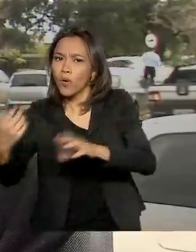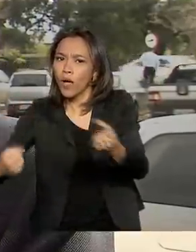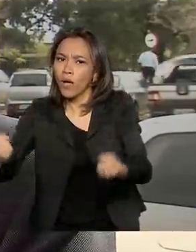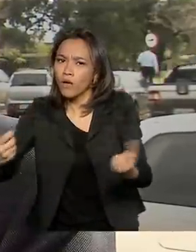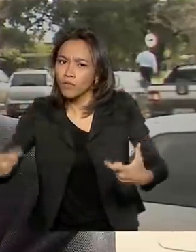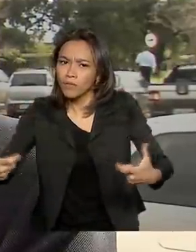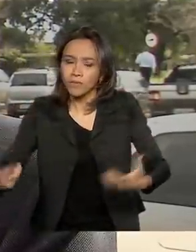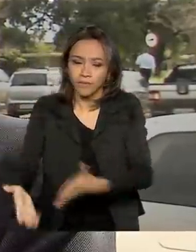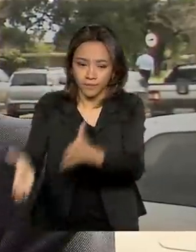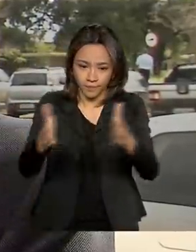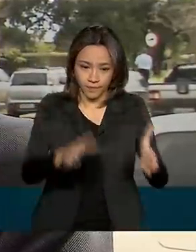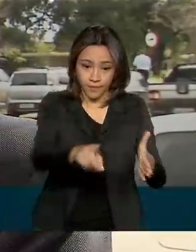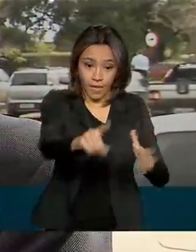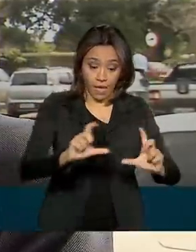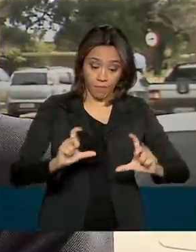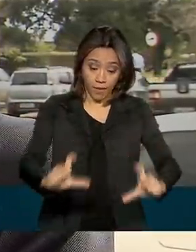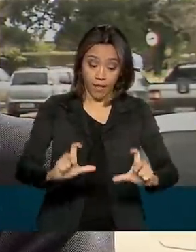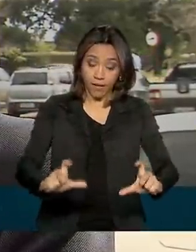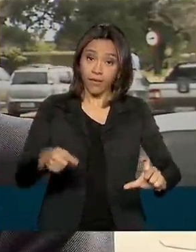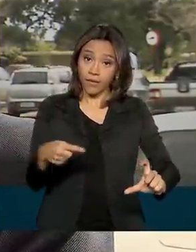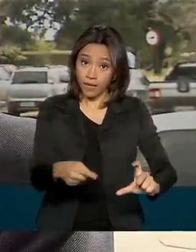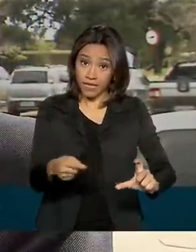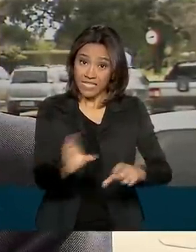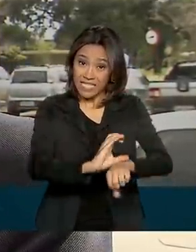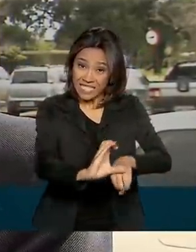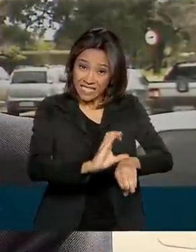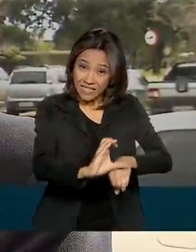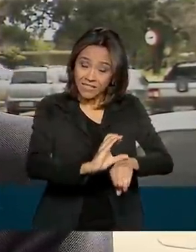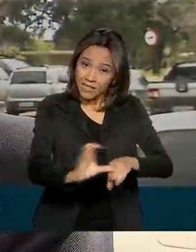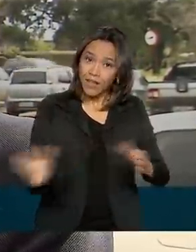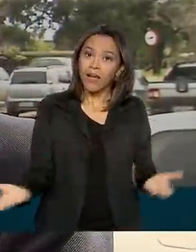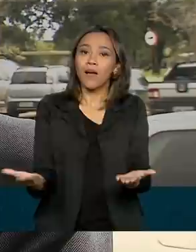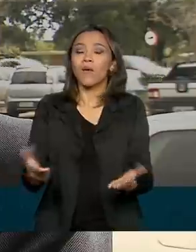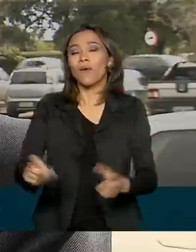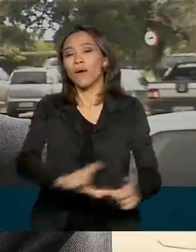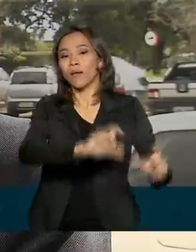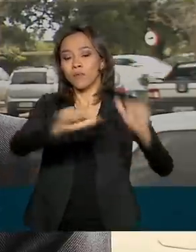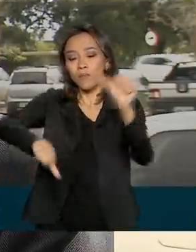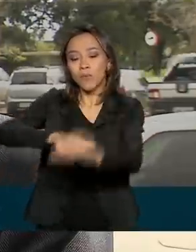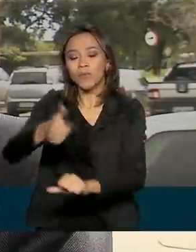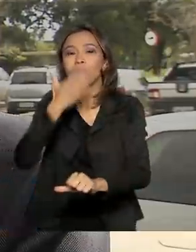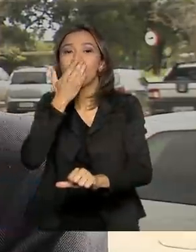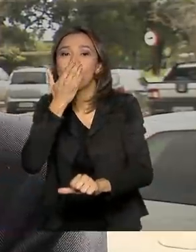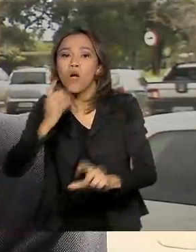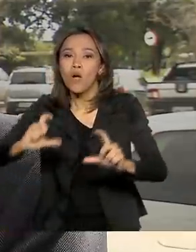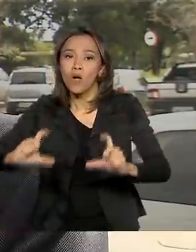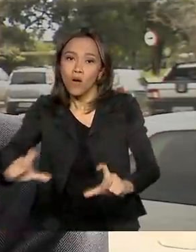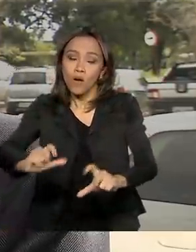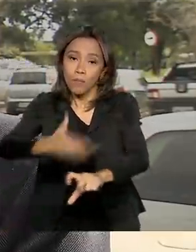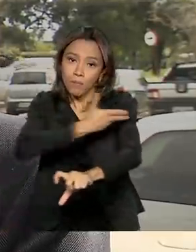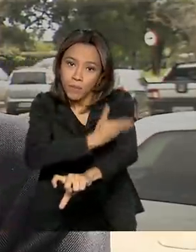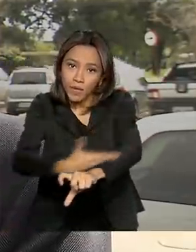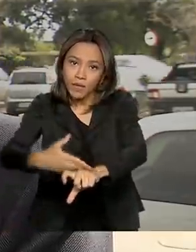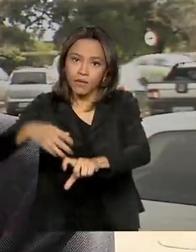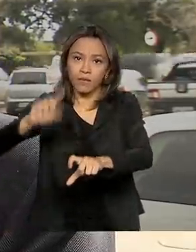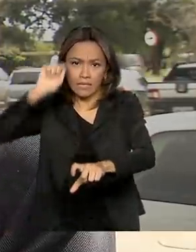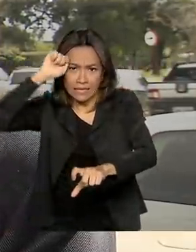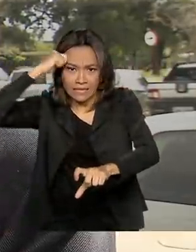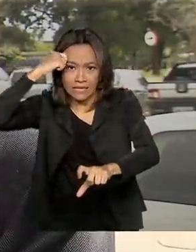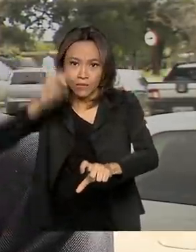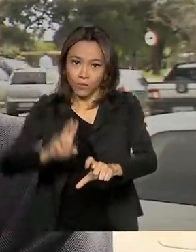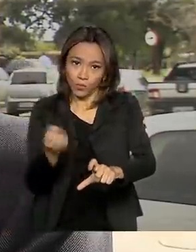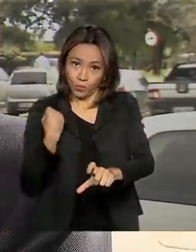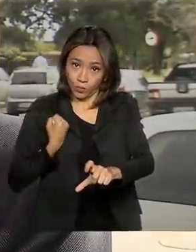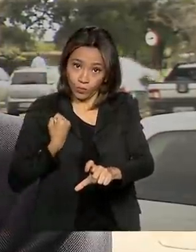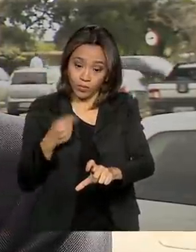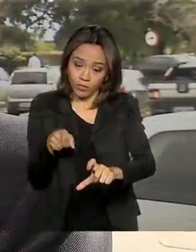muda significativamente. Então, ela sai da placa cinza para uma placa de fundo branco com os números em negro. Os números, na verdade, serão